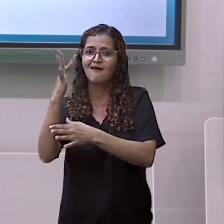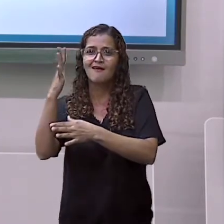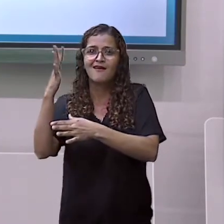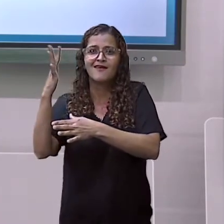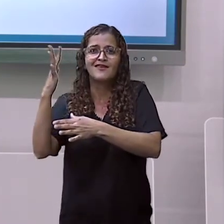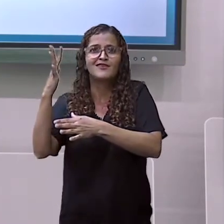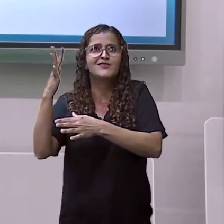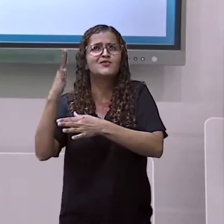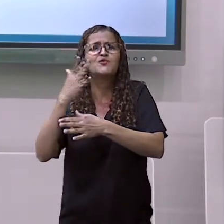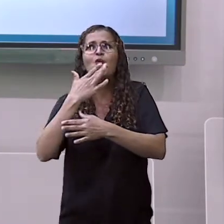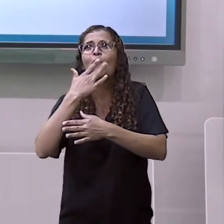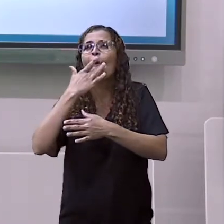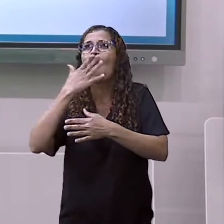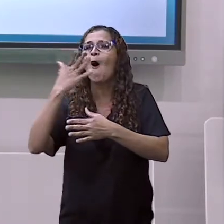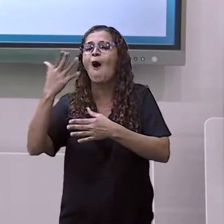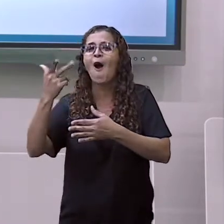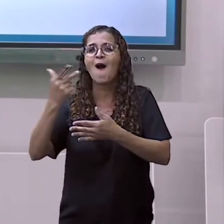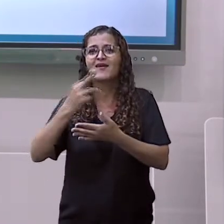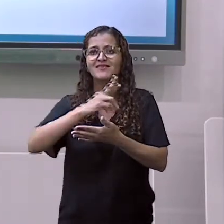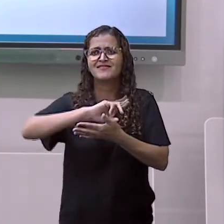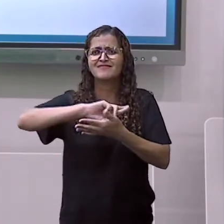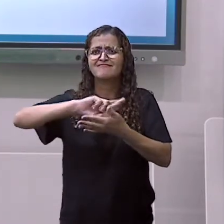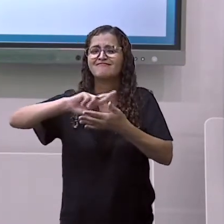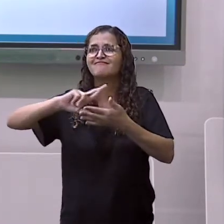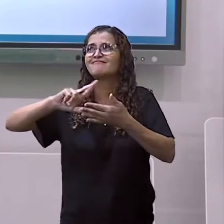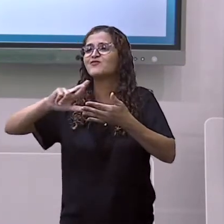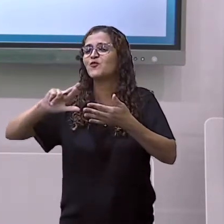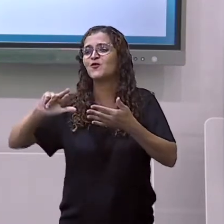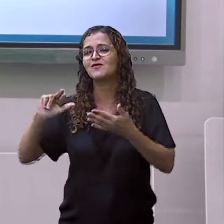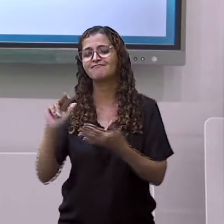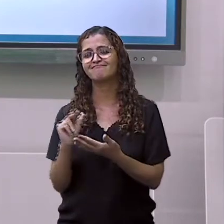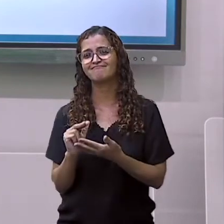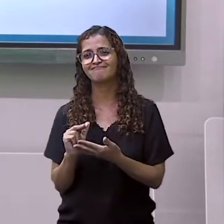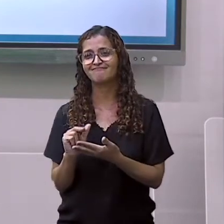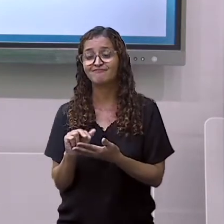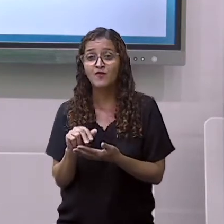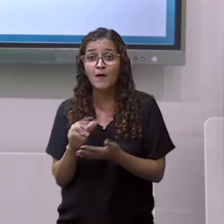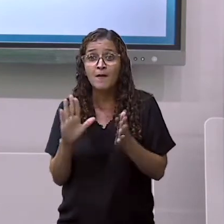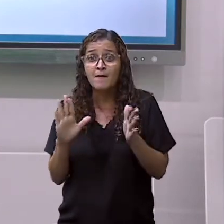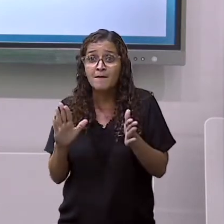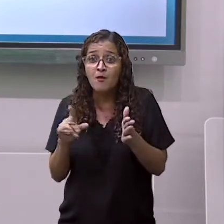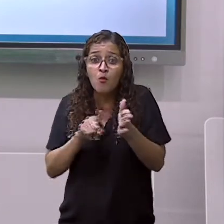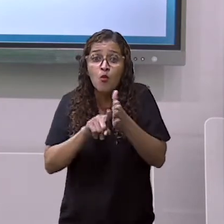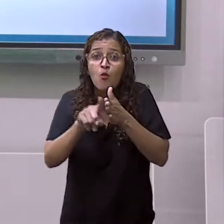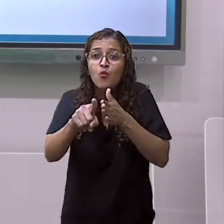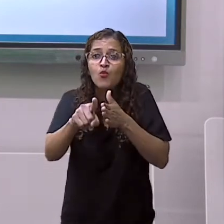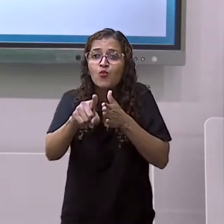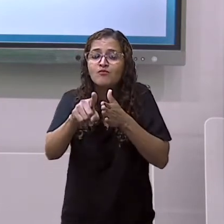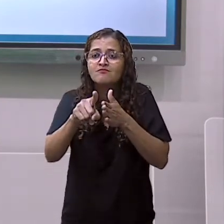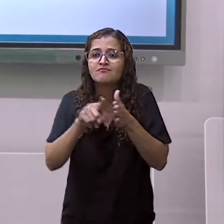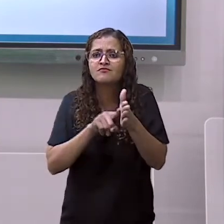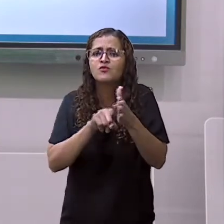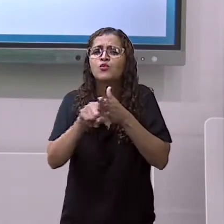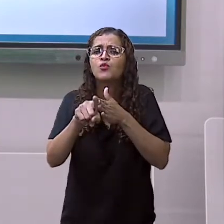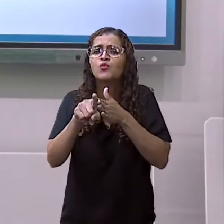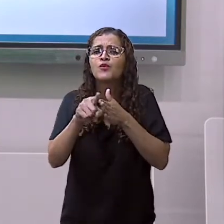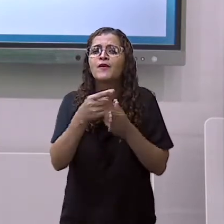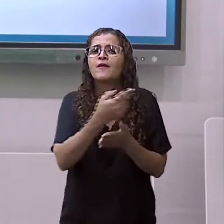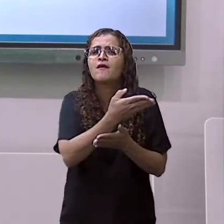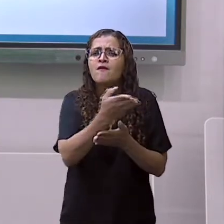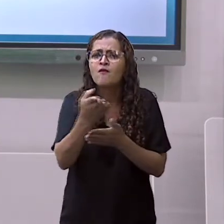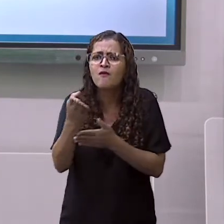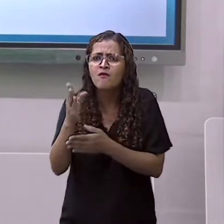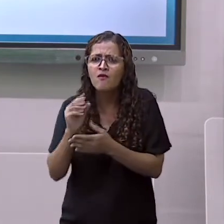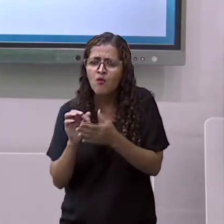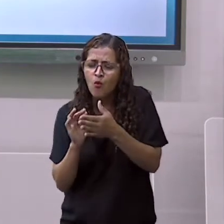colorido, com várias cores. Só que está fazendo uma pergunta aqui. Qual é a sua